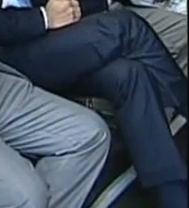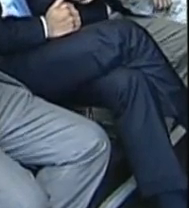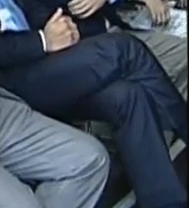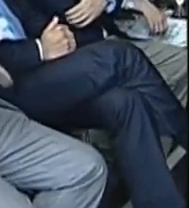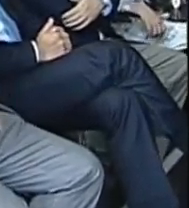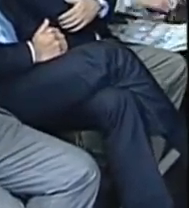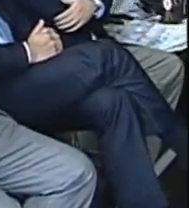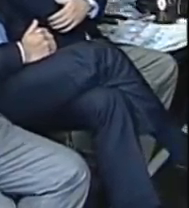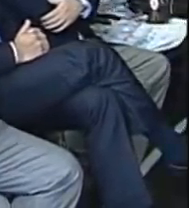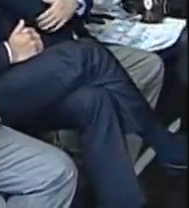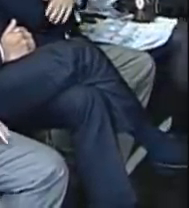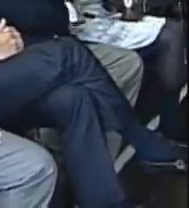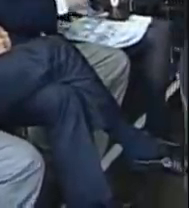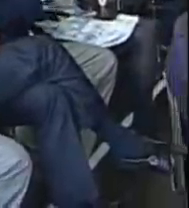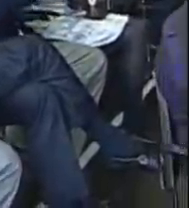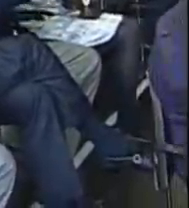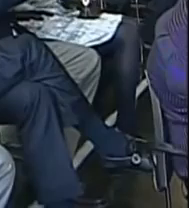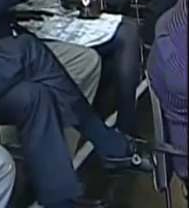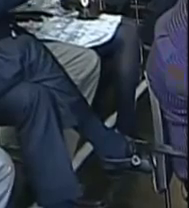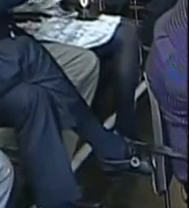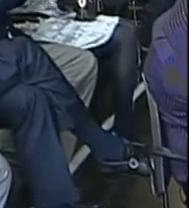Só fazendo uma retificação.